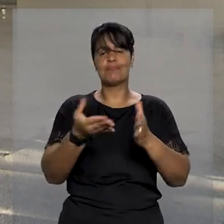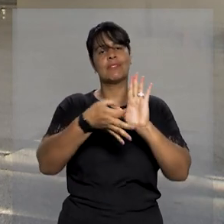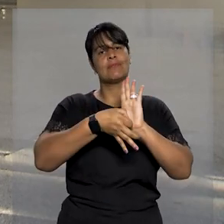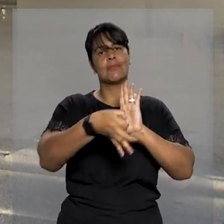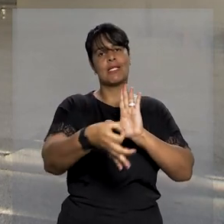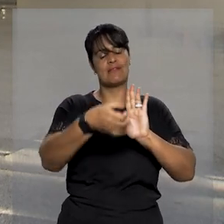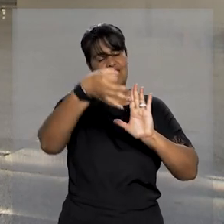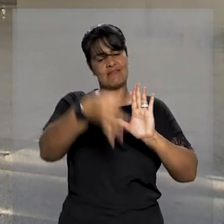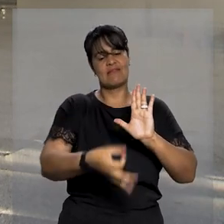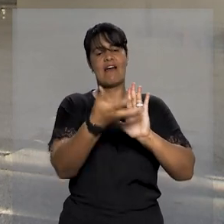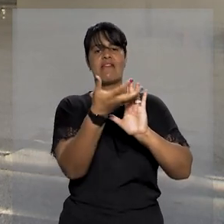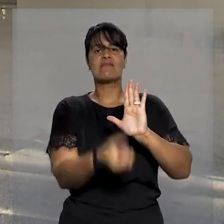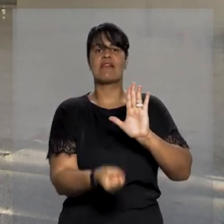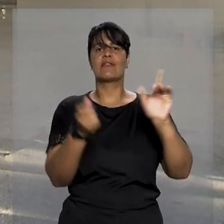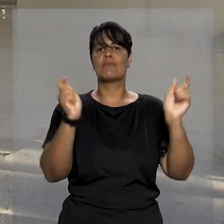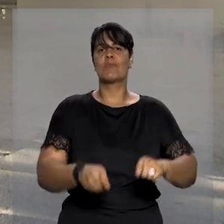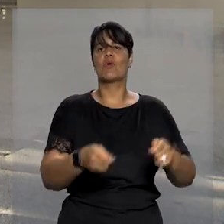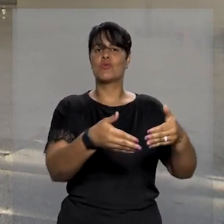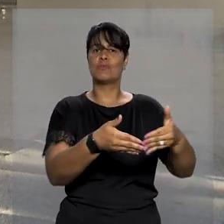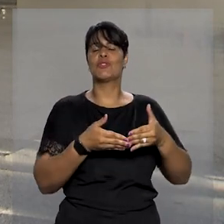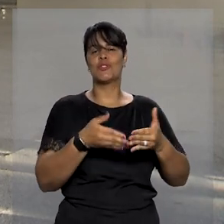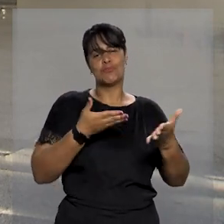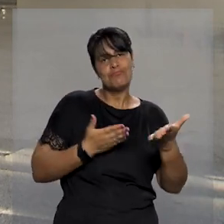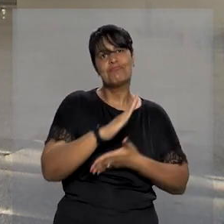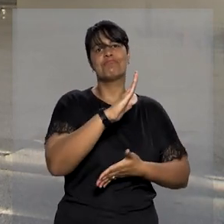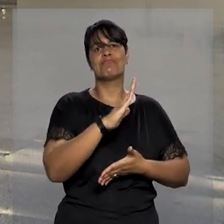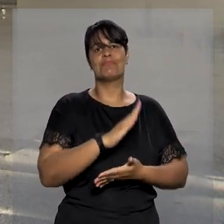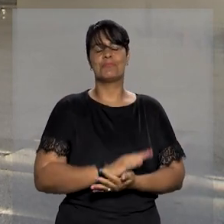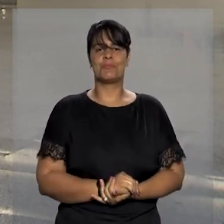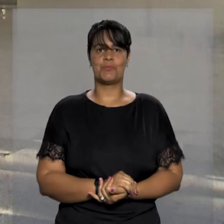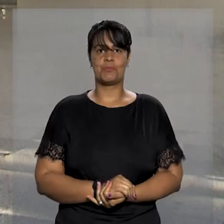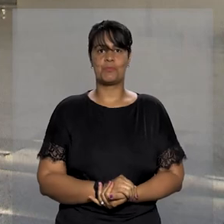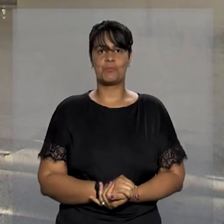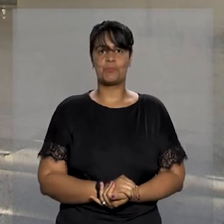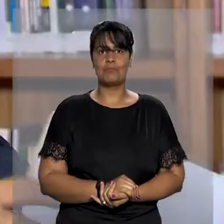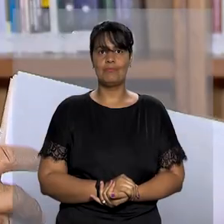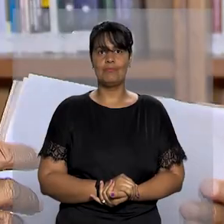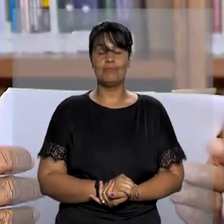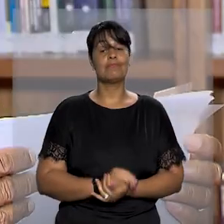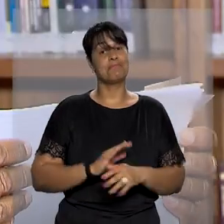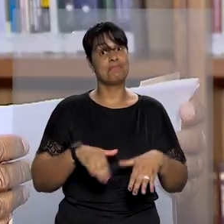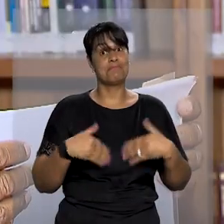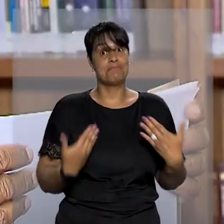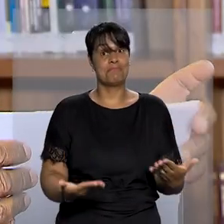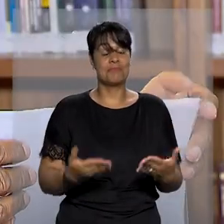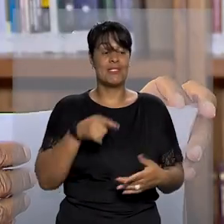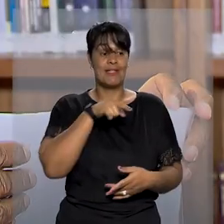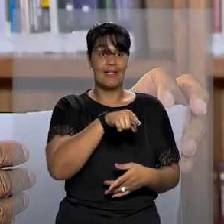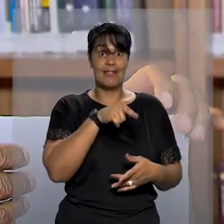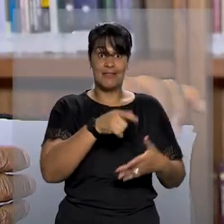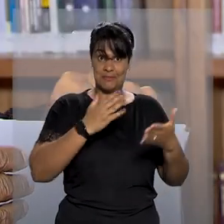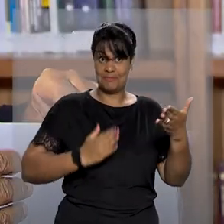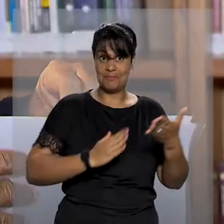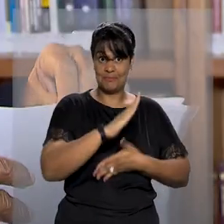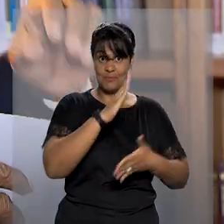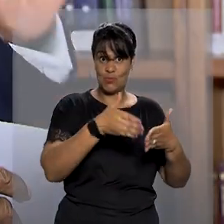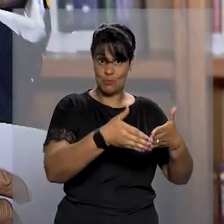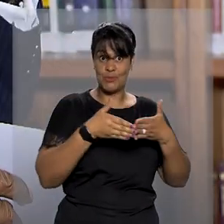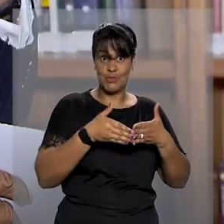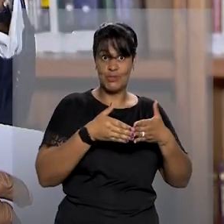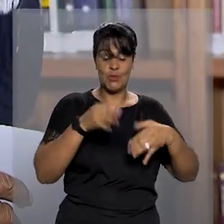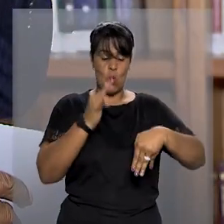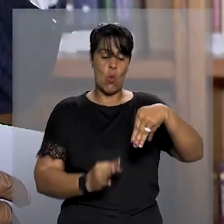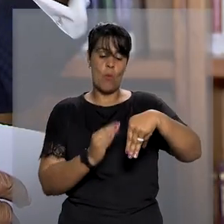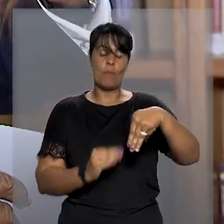ofereceu o parecer favorável ao deferimento do pedido homologatório. Ao deferir o pedido de homologação da sentença